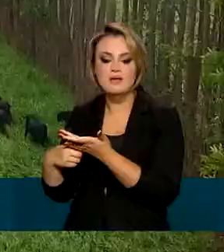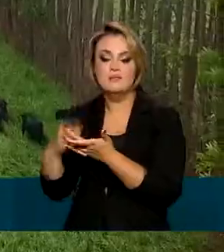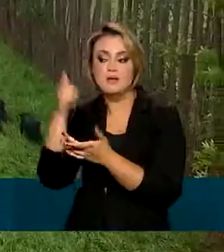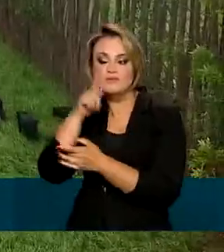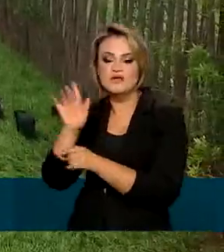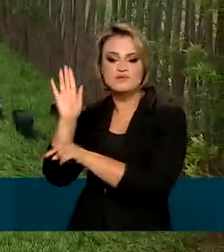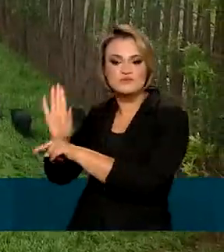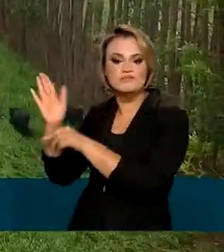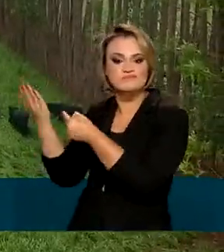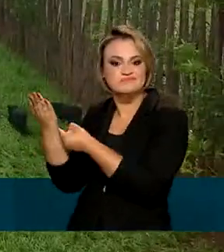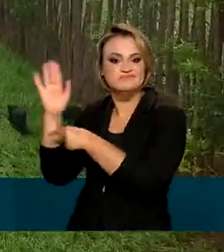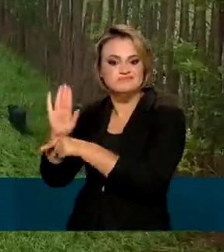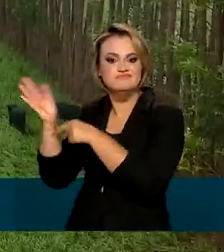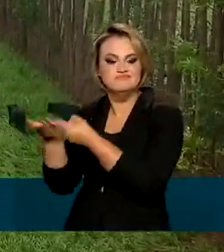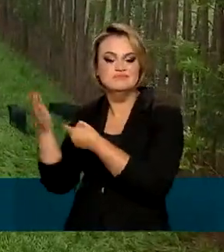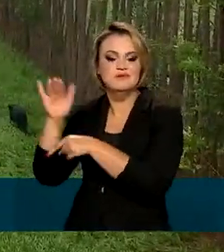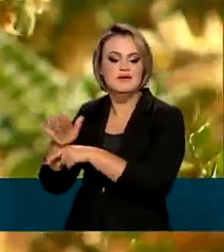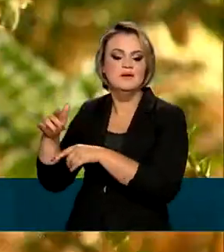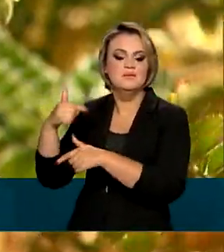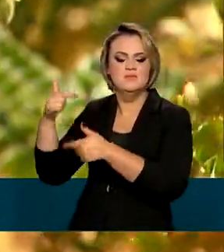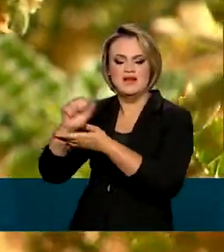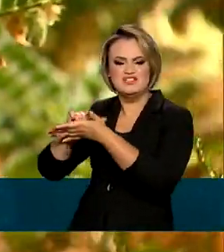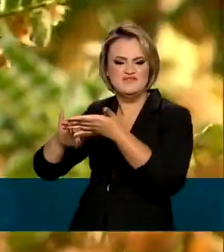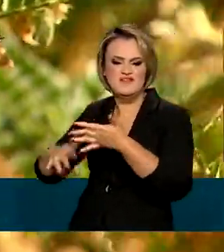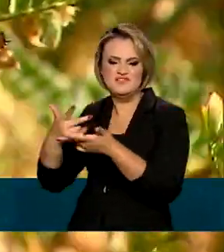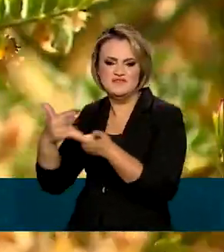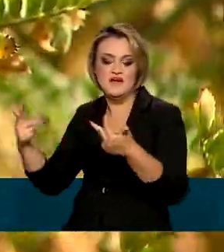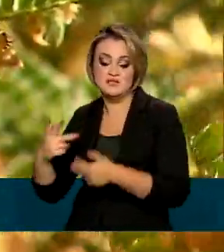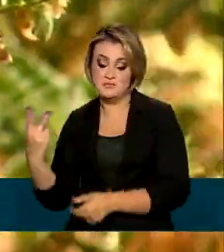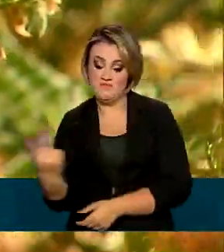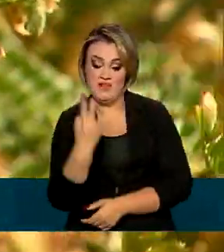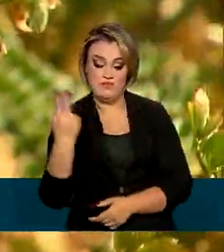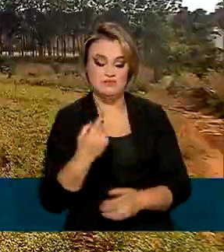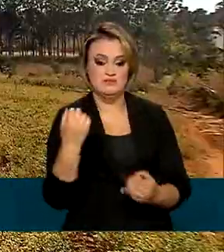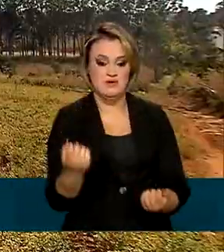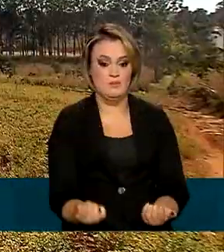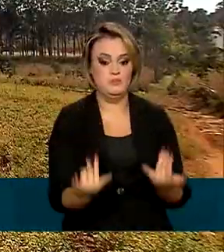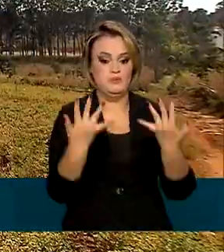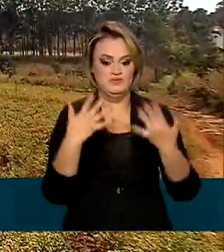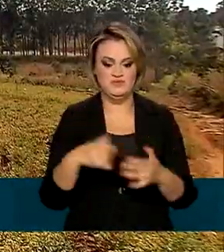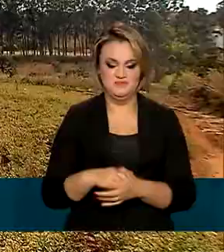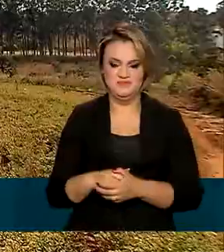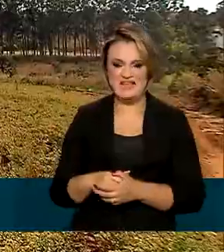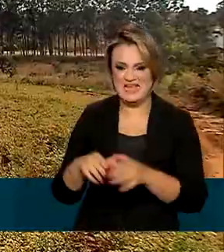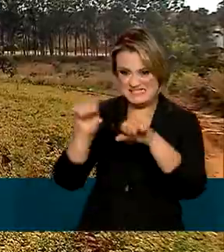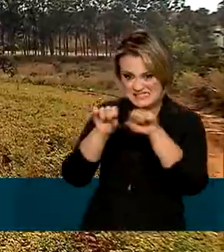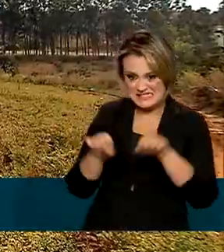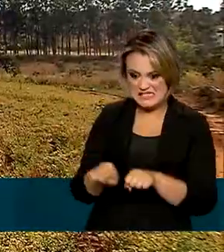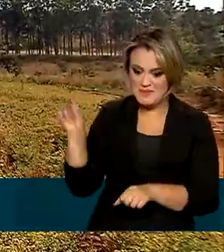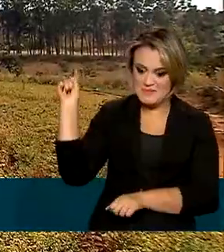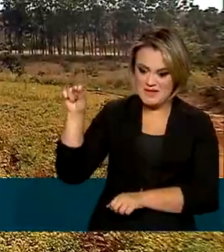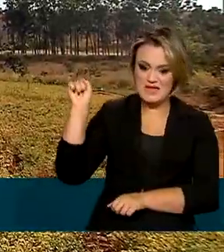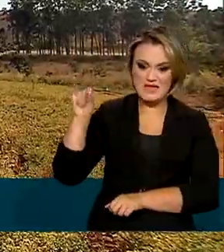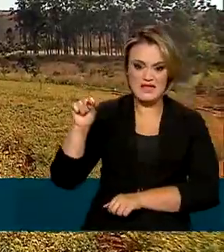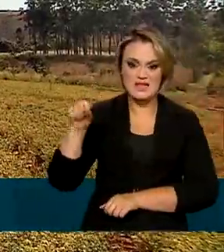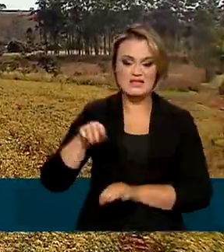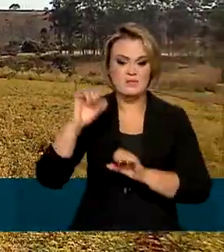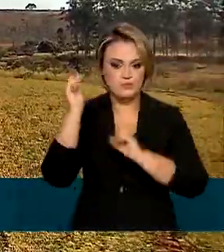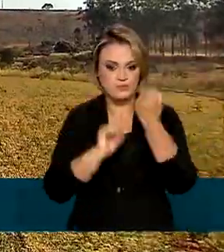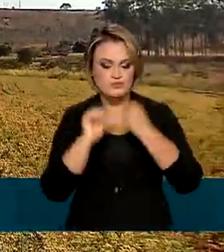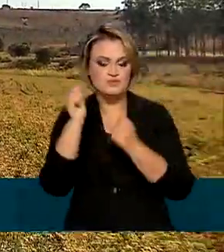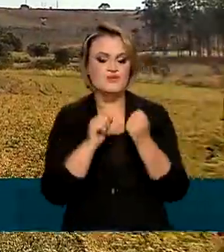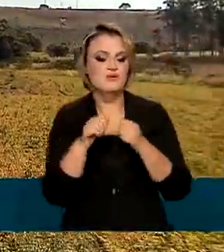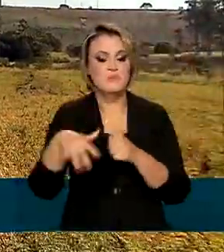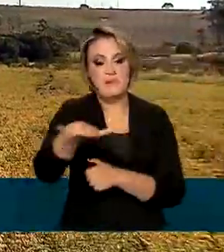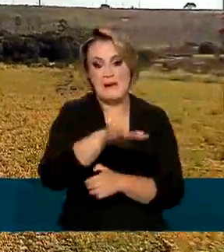benefício mútuo para as atividades, agregando valor à produção. Esse sistema integrado e diversificado da produção em